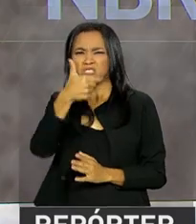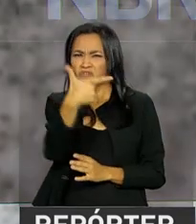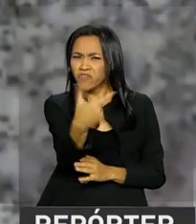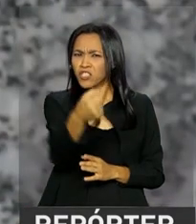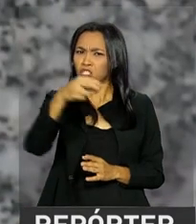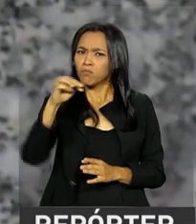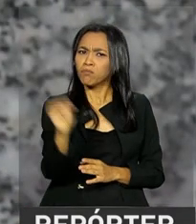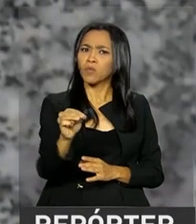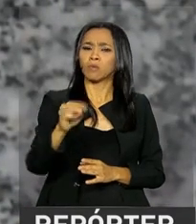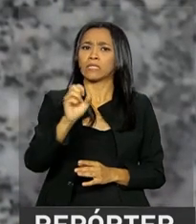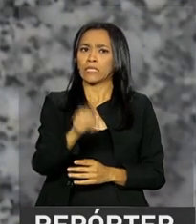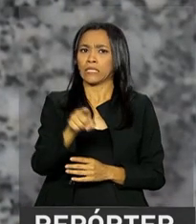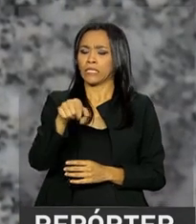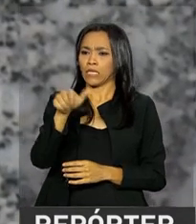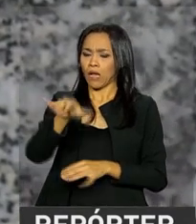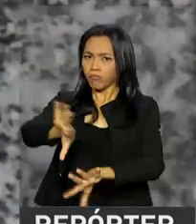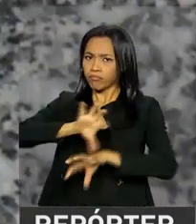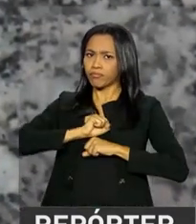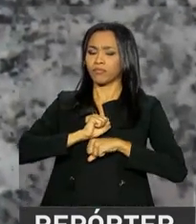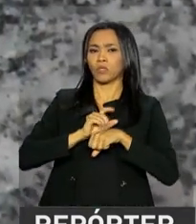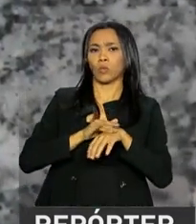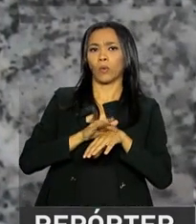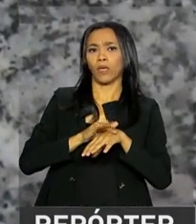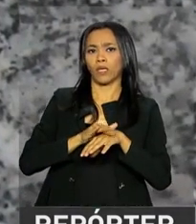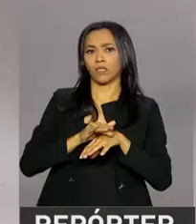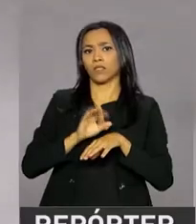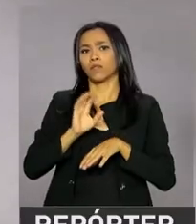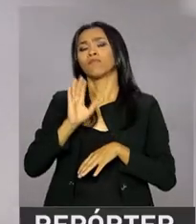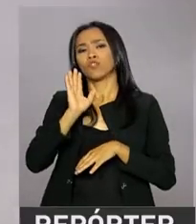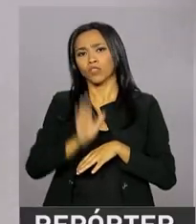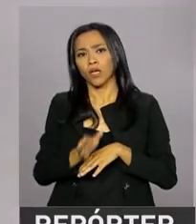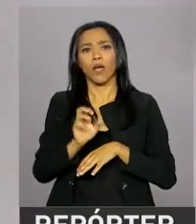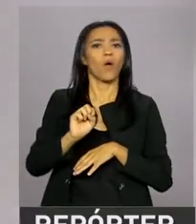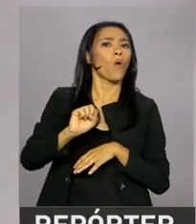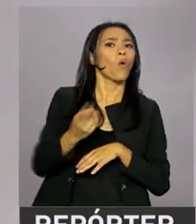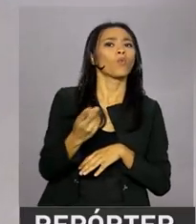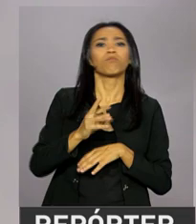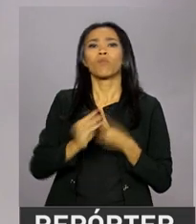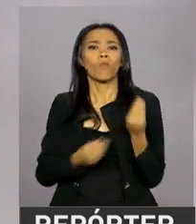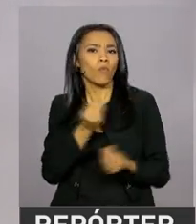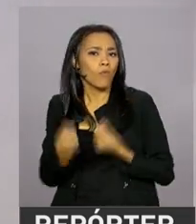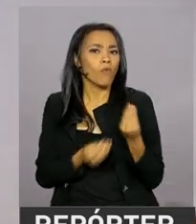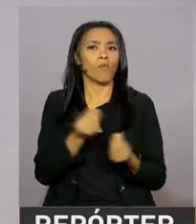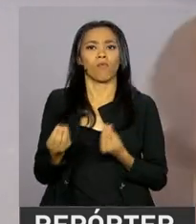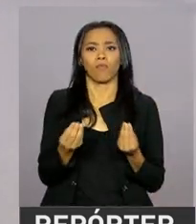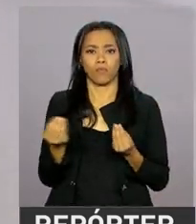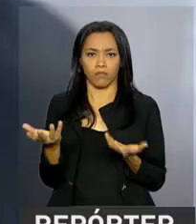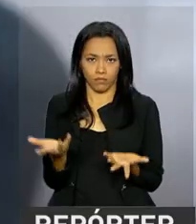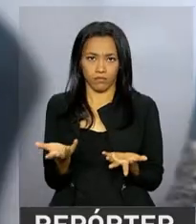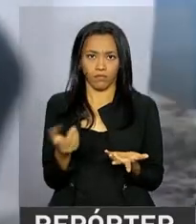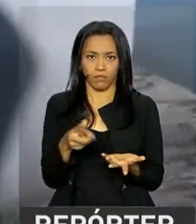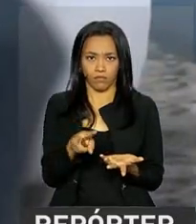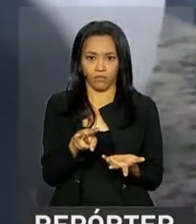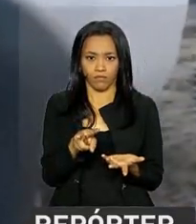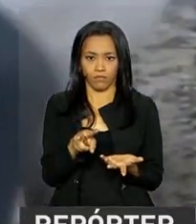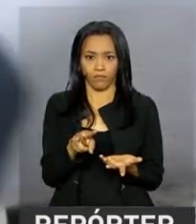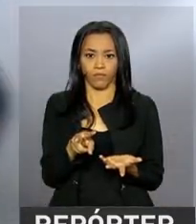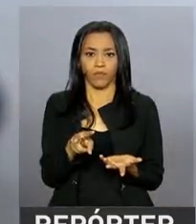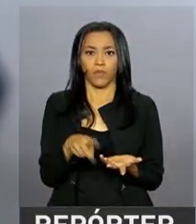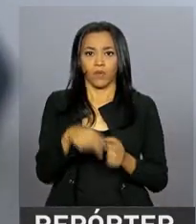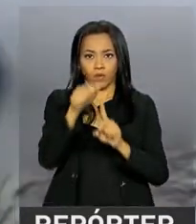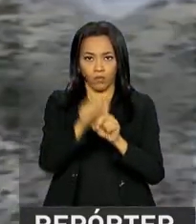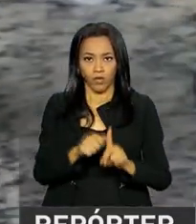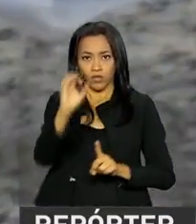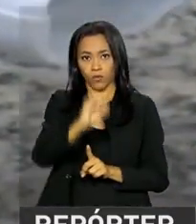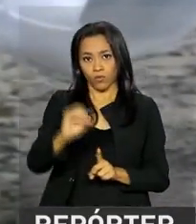se o paciente está ou já foi infectado pelo Zika vírus em algum momento da vida. Em outubro